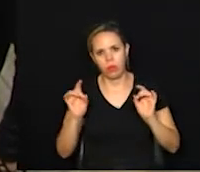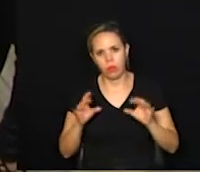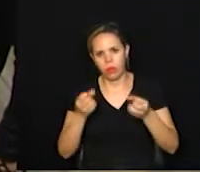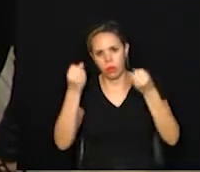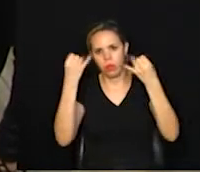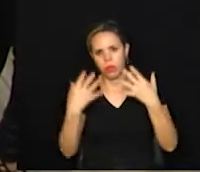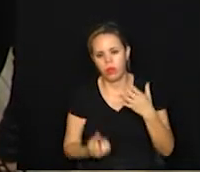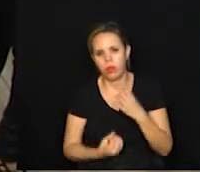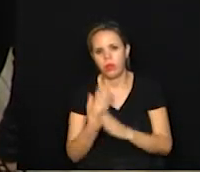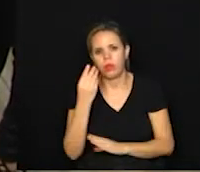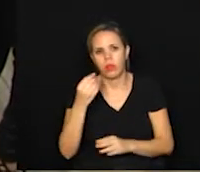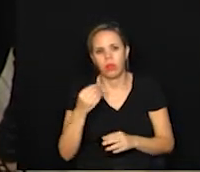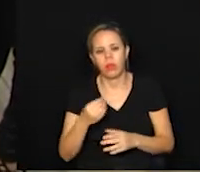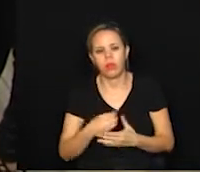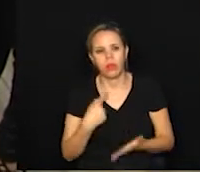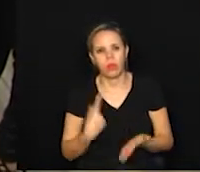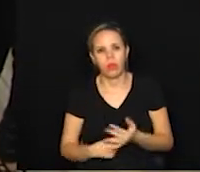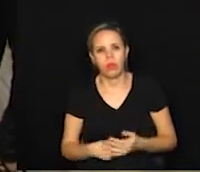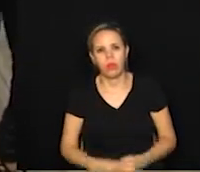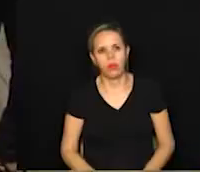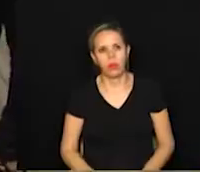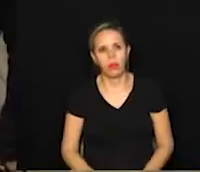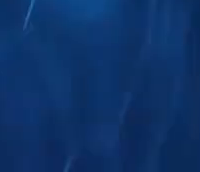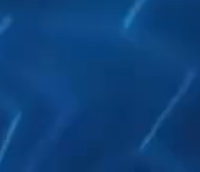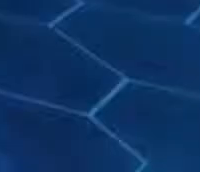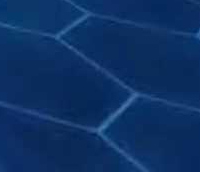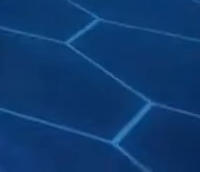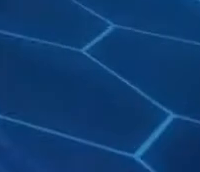eu vou contar o que está na pauta. Combinado, até lá. Até já.